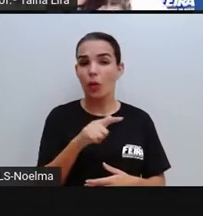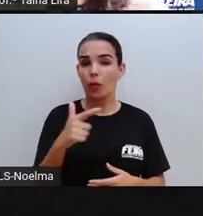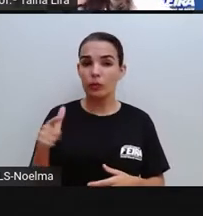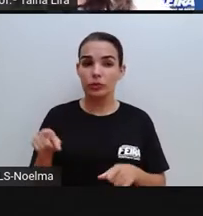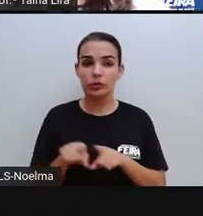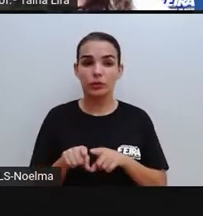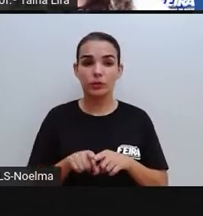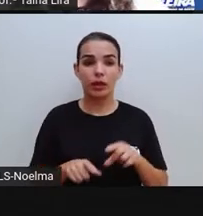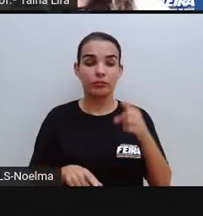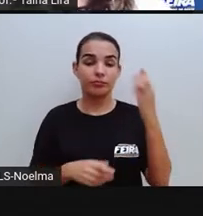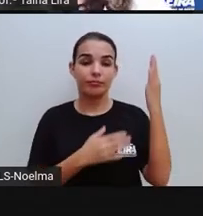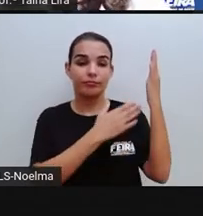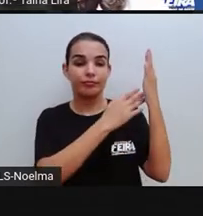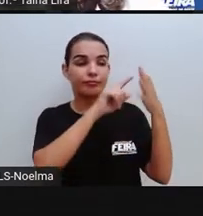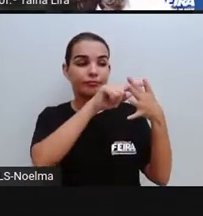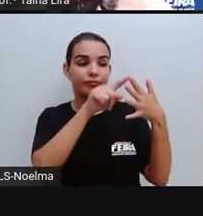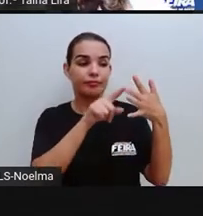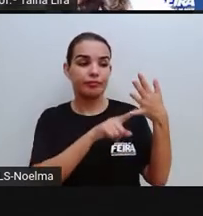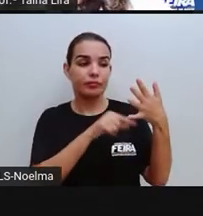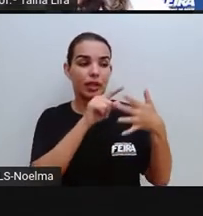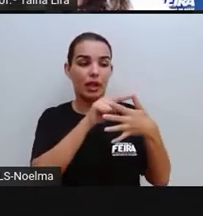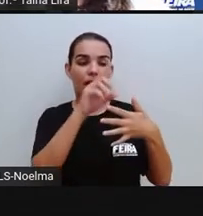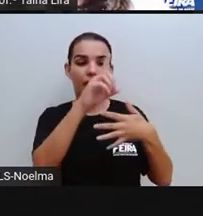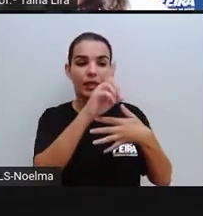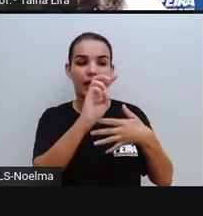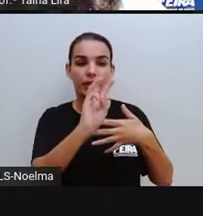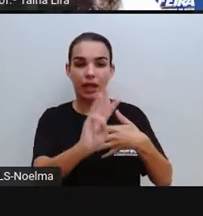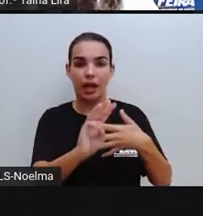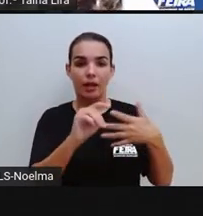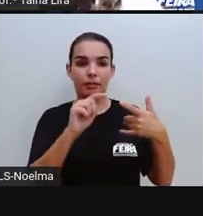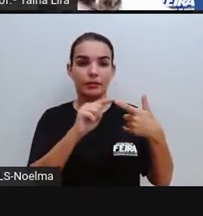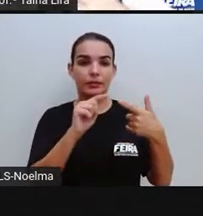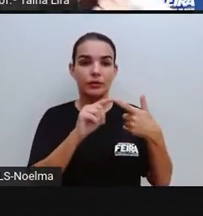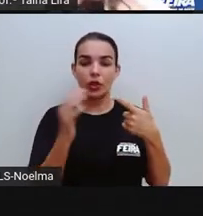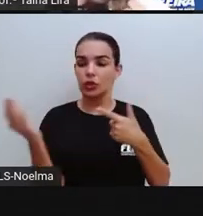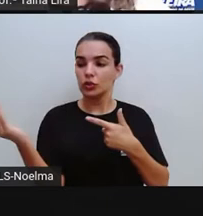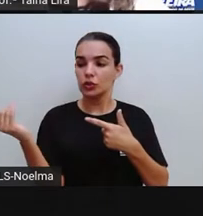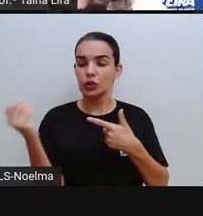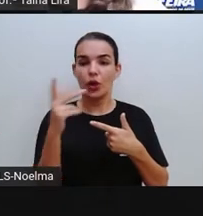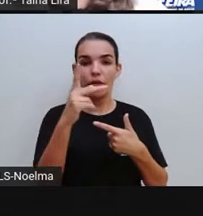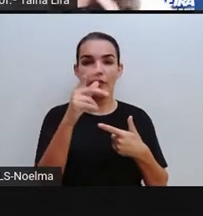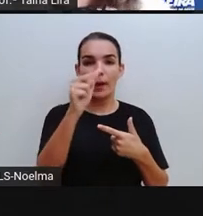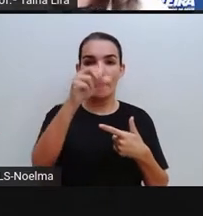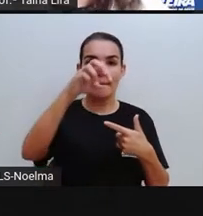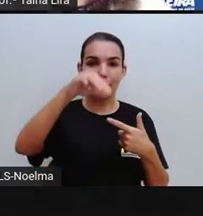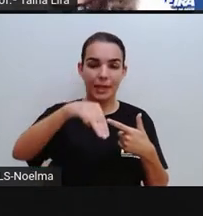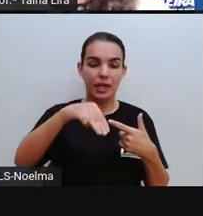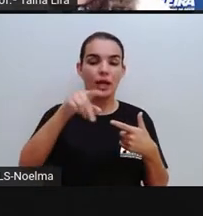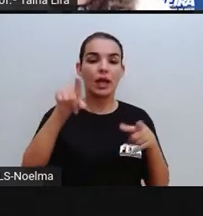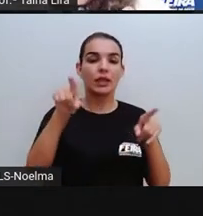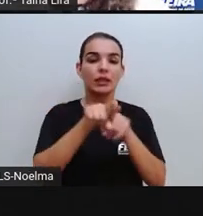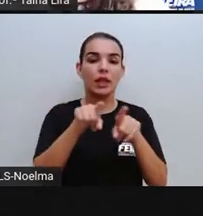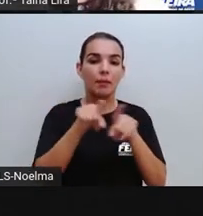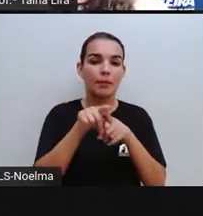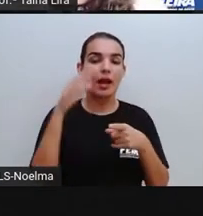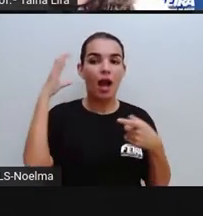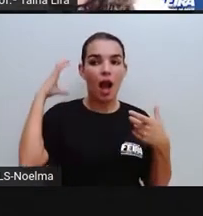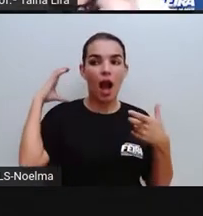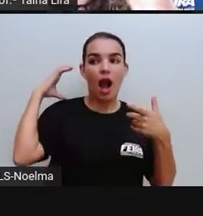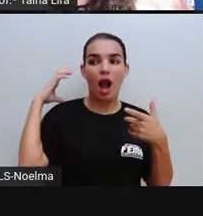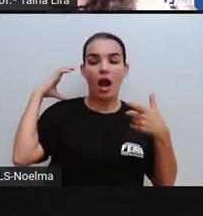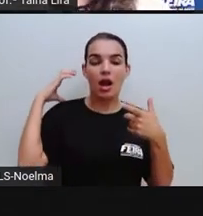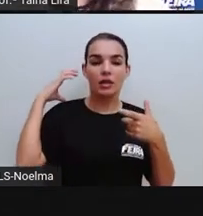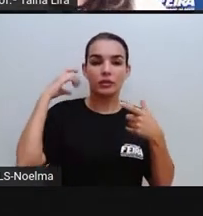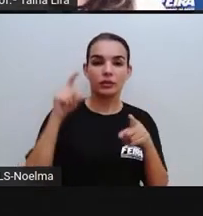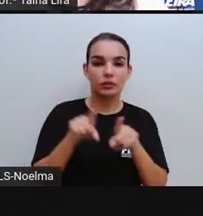ó, DW Brasil, Jovem Pan News, inclusive a Jovem Pan, que também é uma rádio, né? Que, além da questão